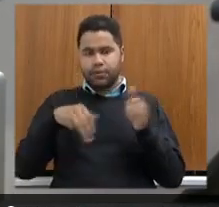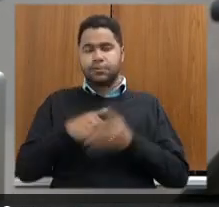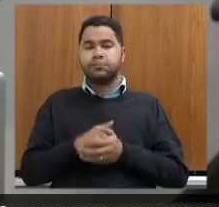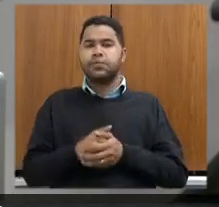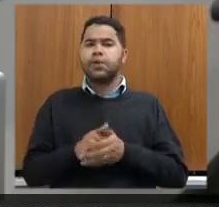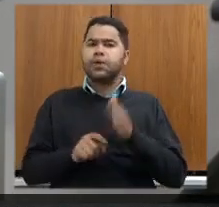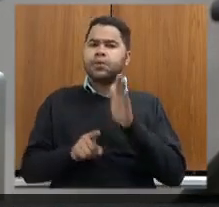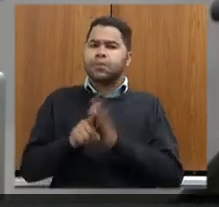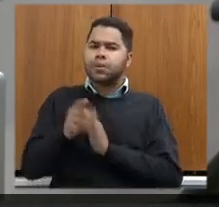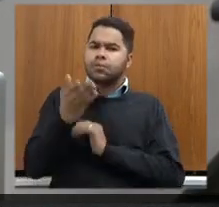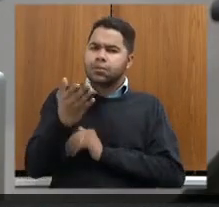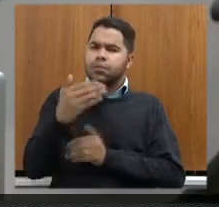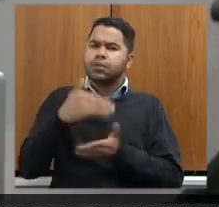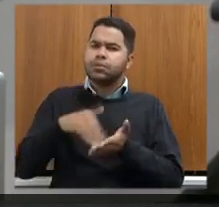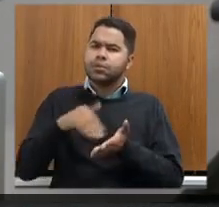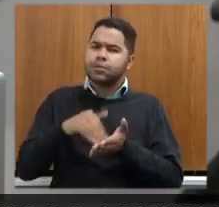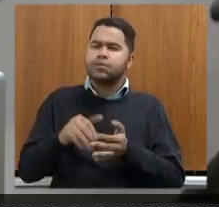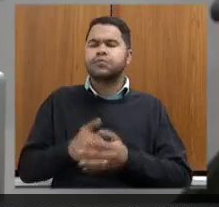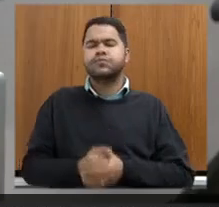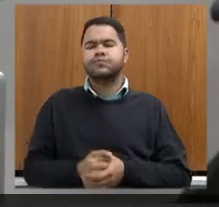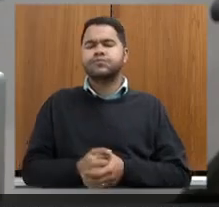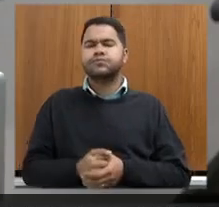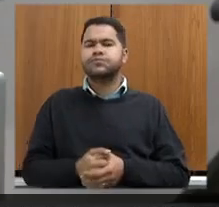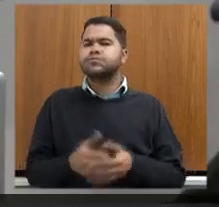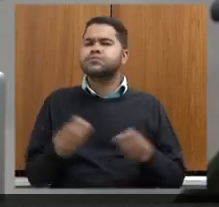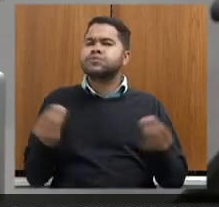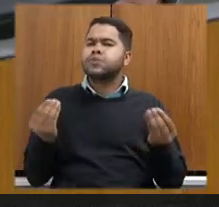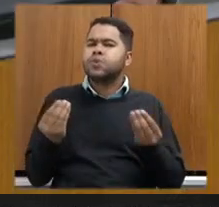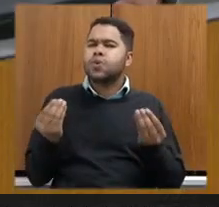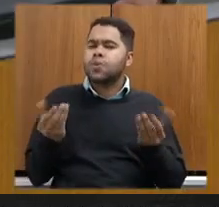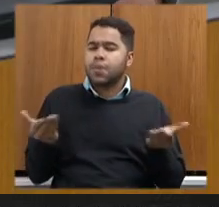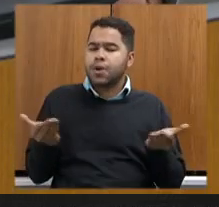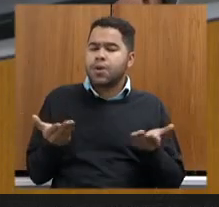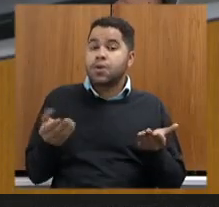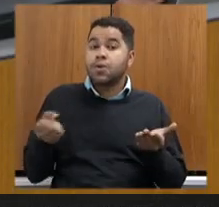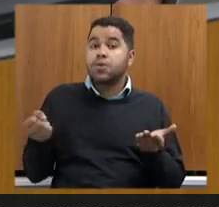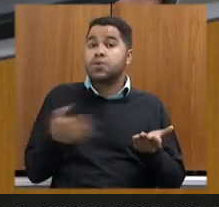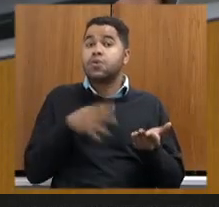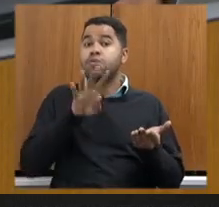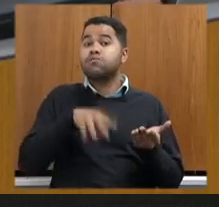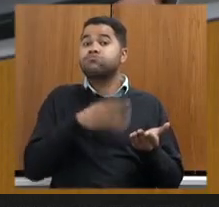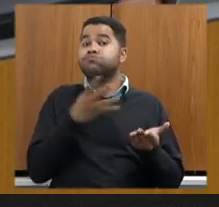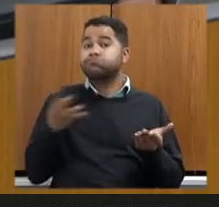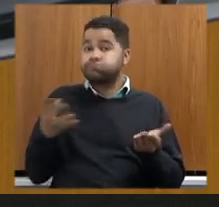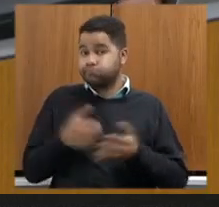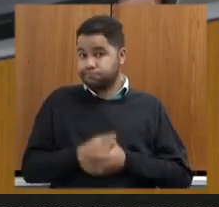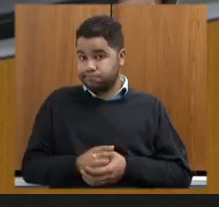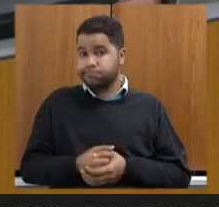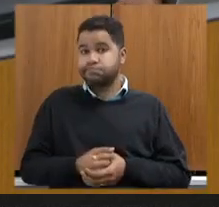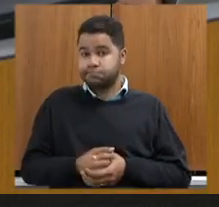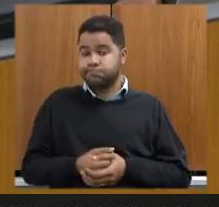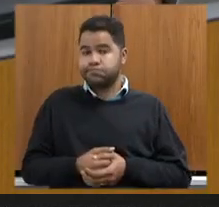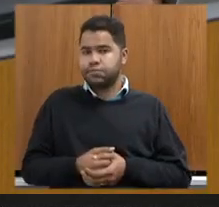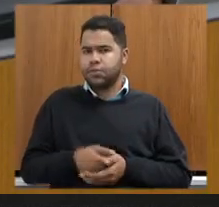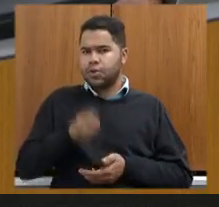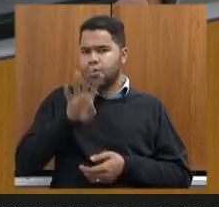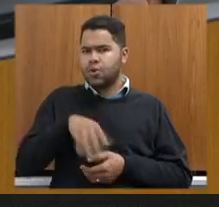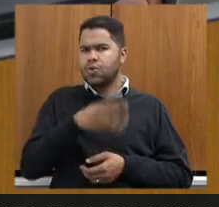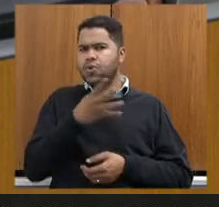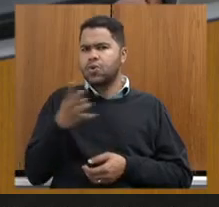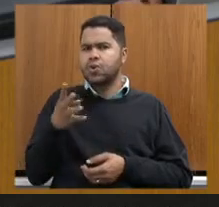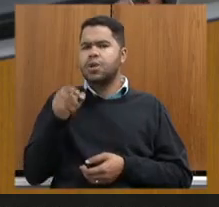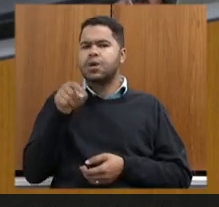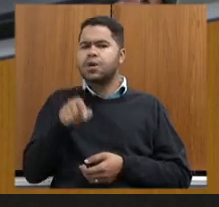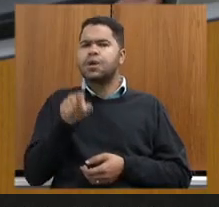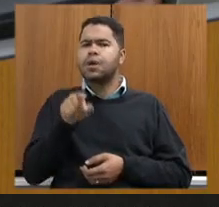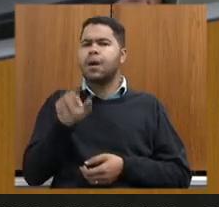Queria perguntar, Secretária, dentro desse, como que anda agora esse novo cronograma, esse cronograma que está sendo